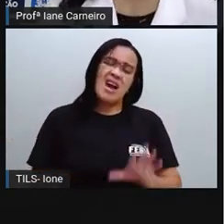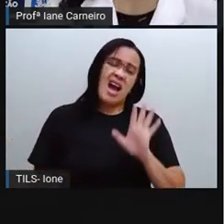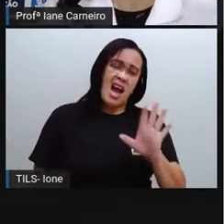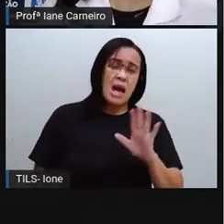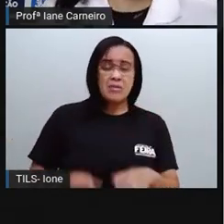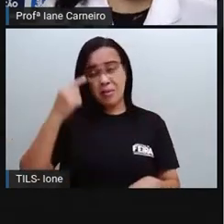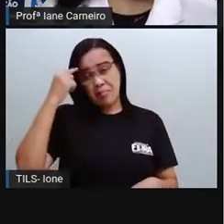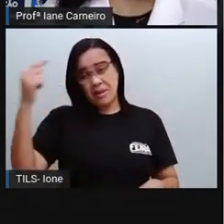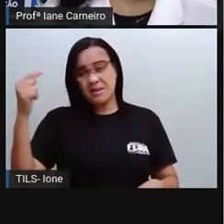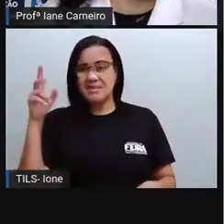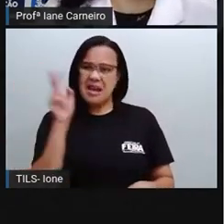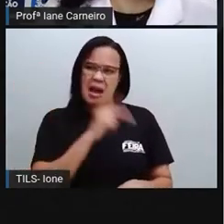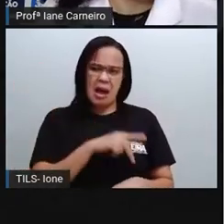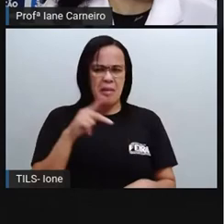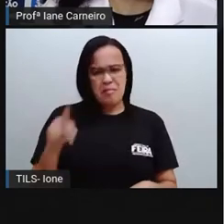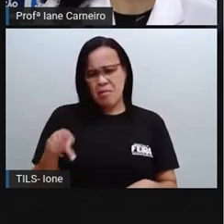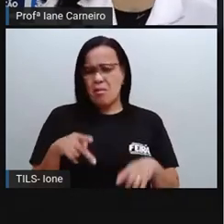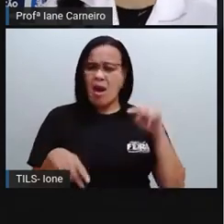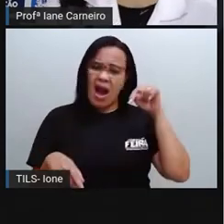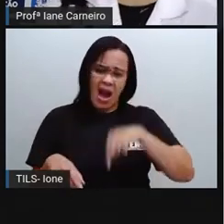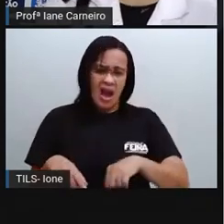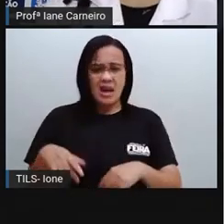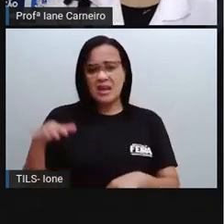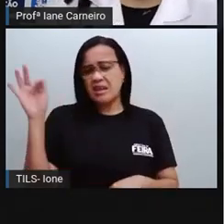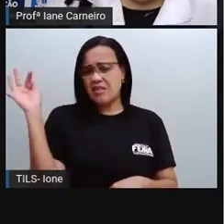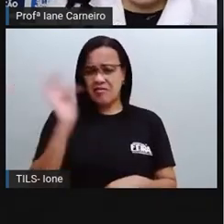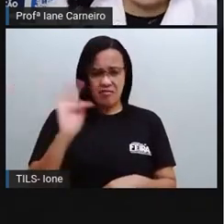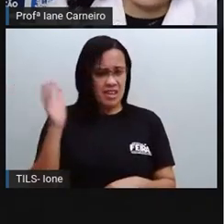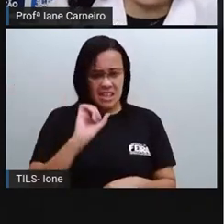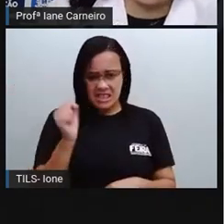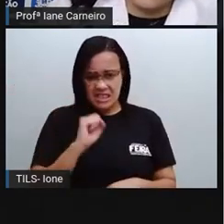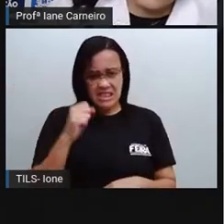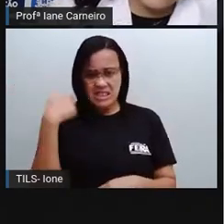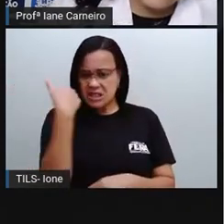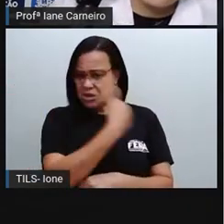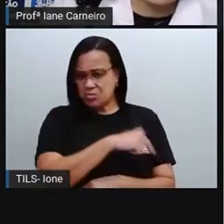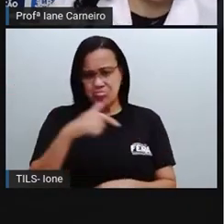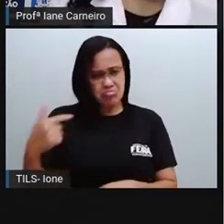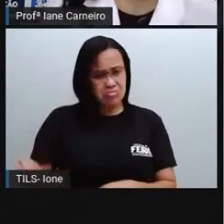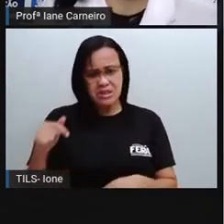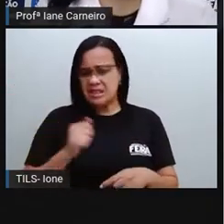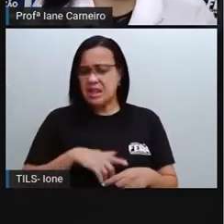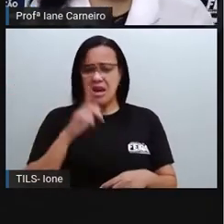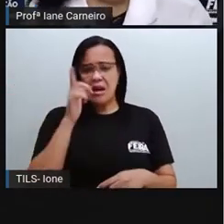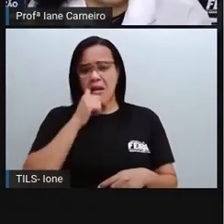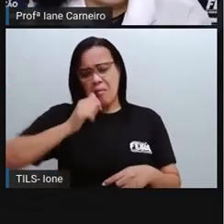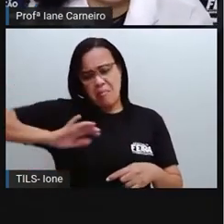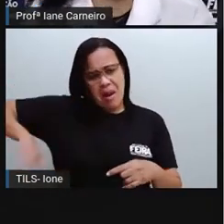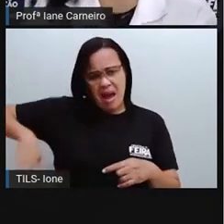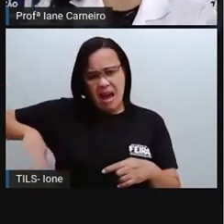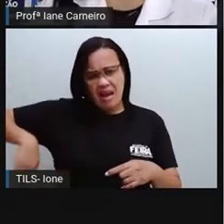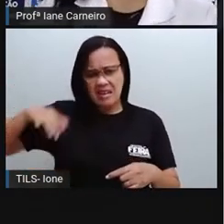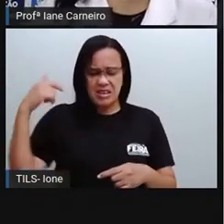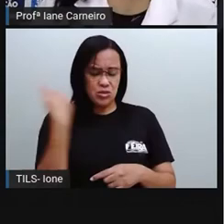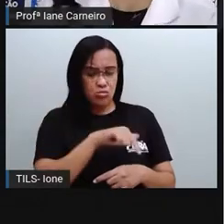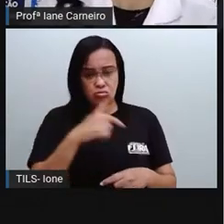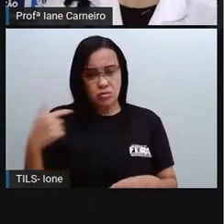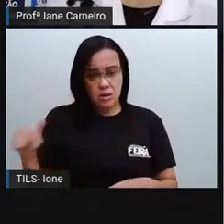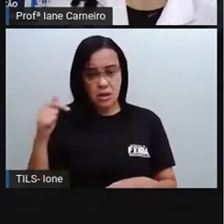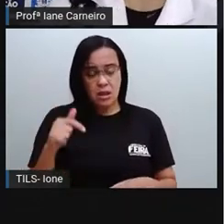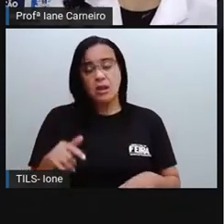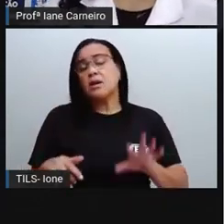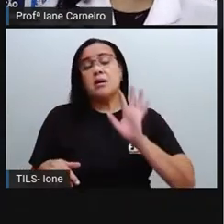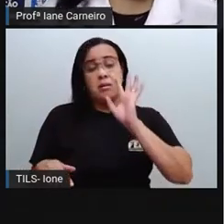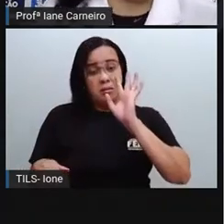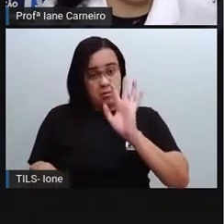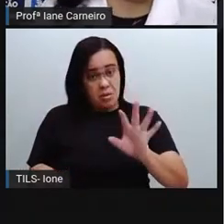vida? Impacta de muitas formas, você se alimenta de peixe, se você não se alimentar de peixe, ainda assim a